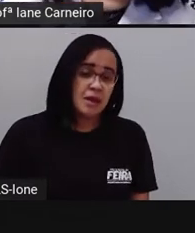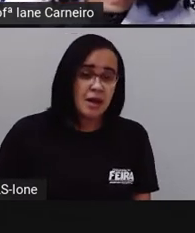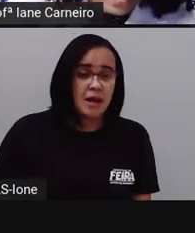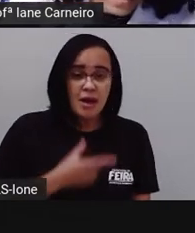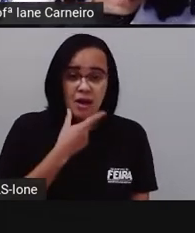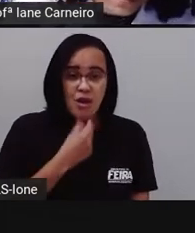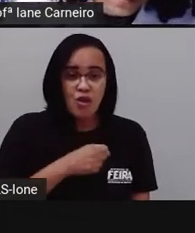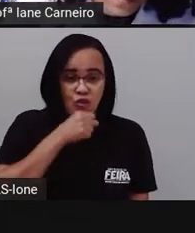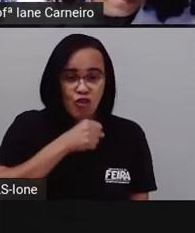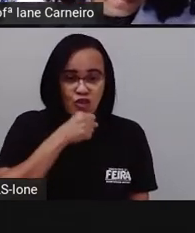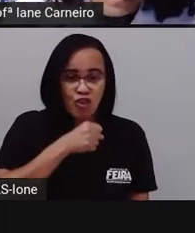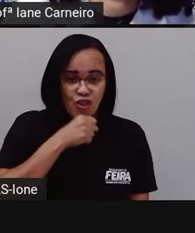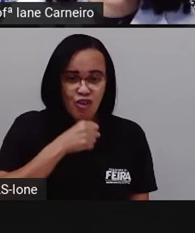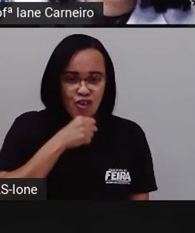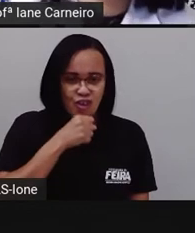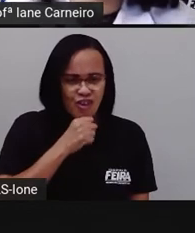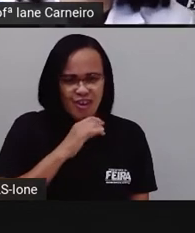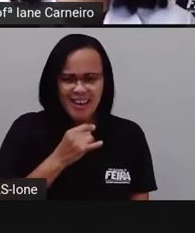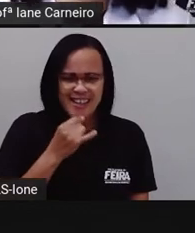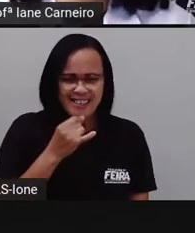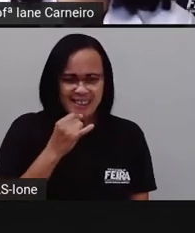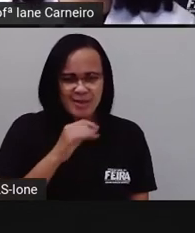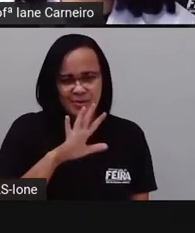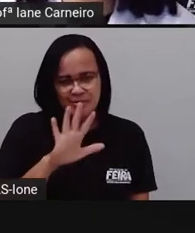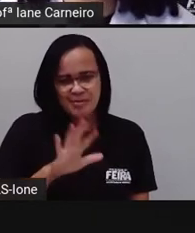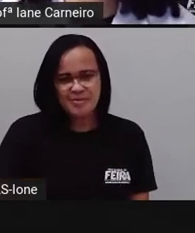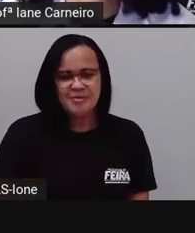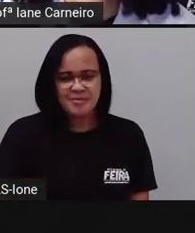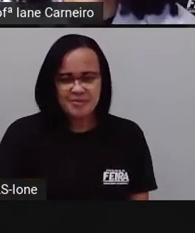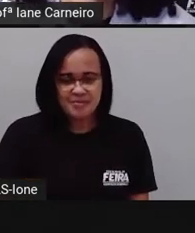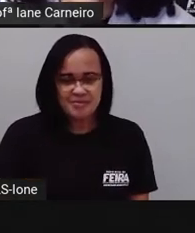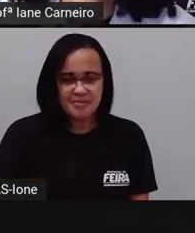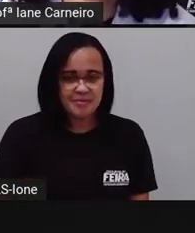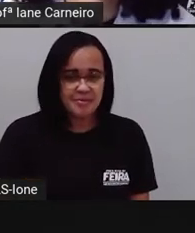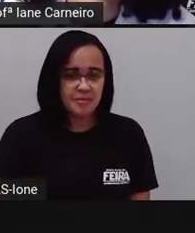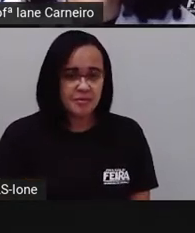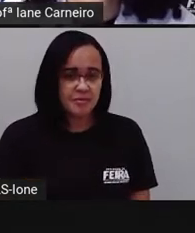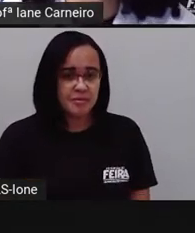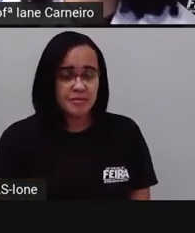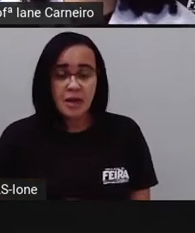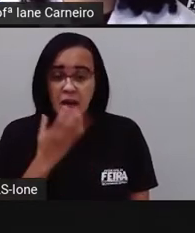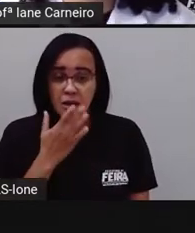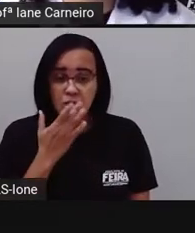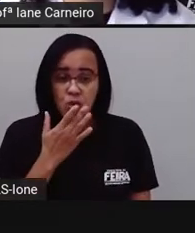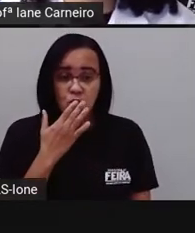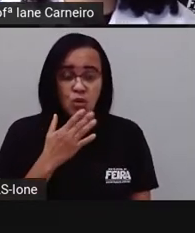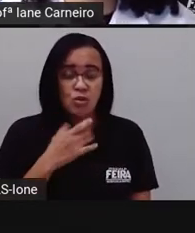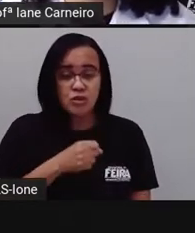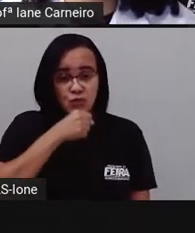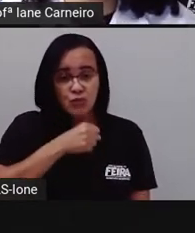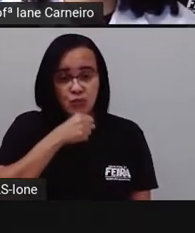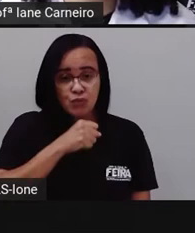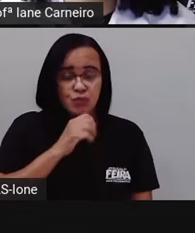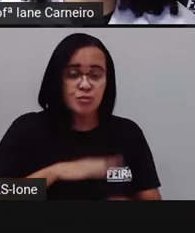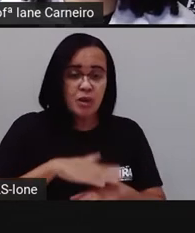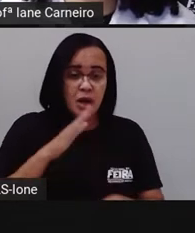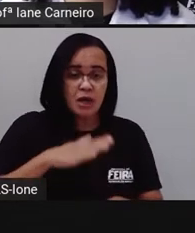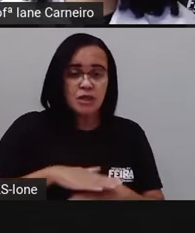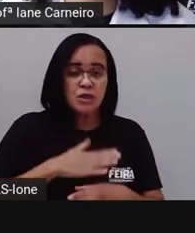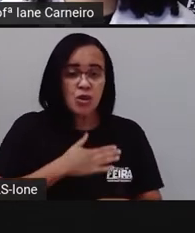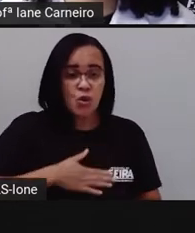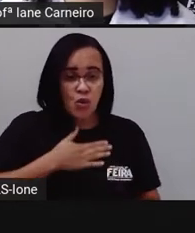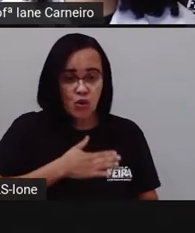o vovô José. Pronto. Qual é a cor que o vovô José mais gosta, né? Vamos supor que é o